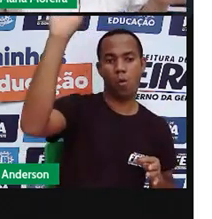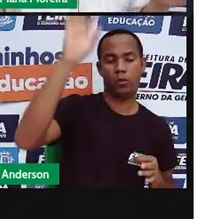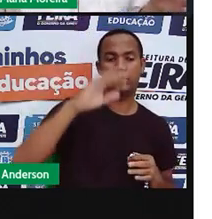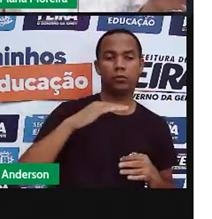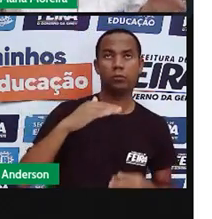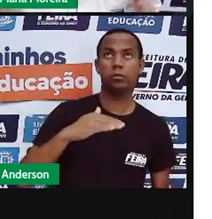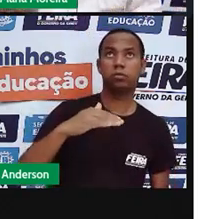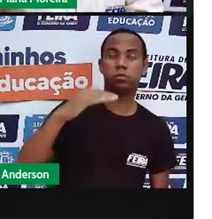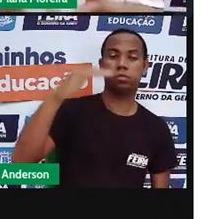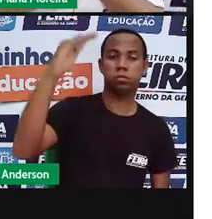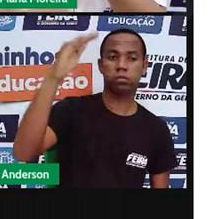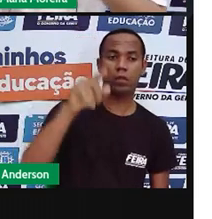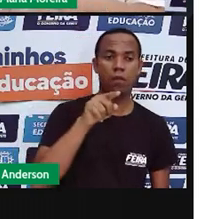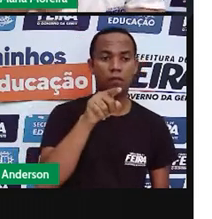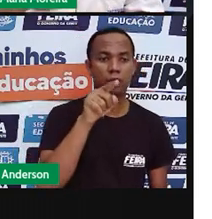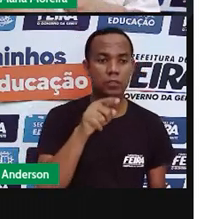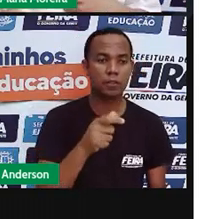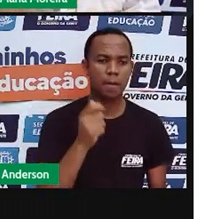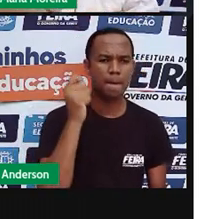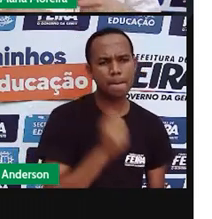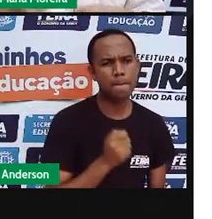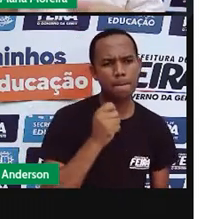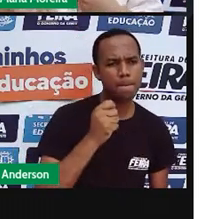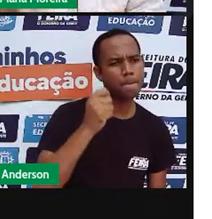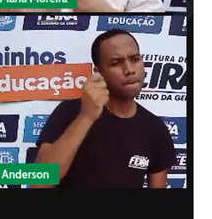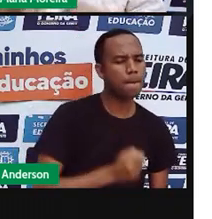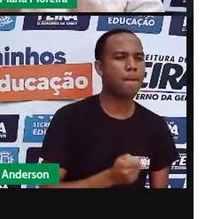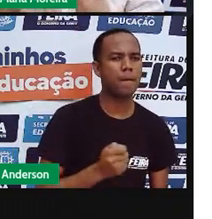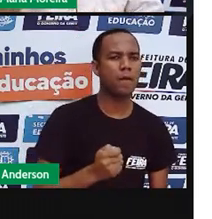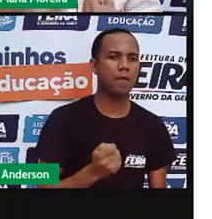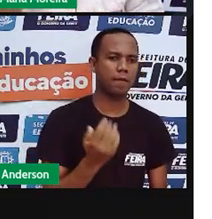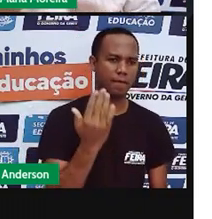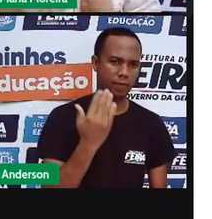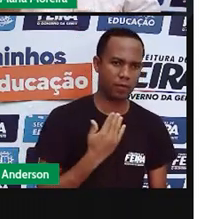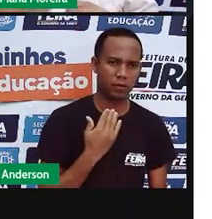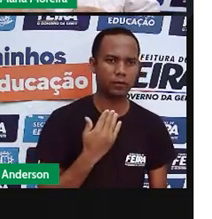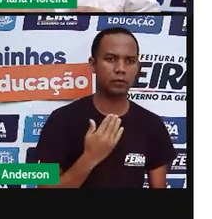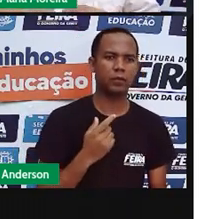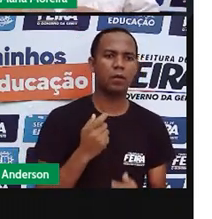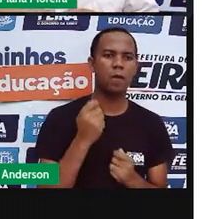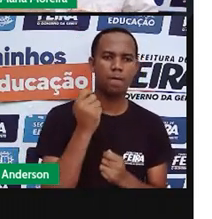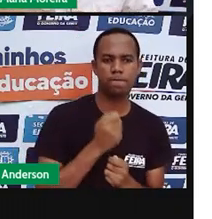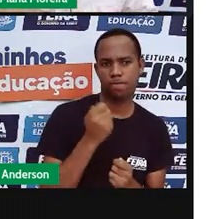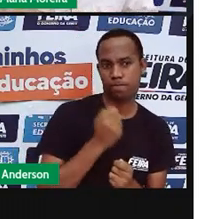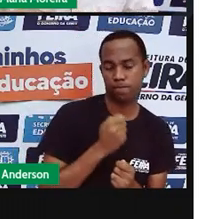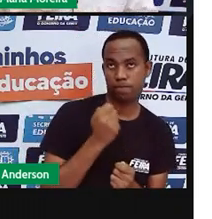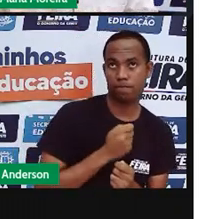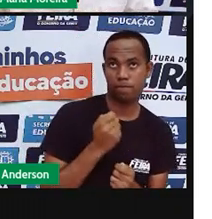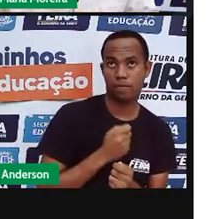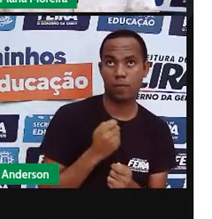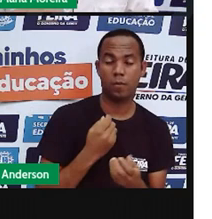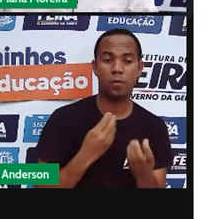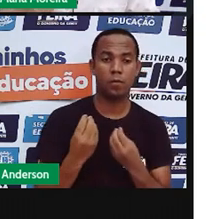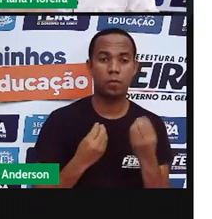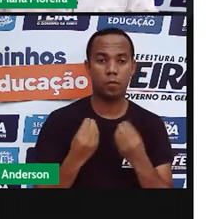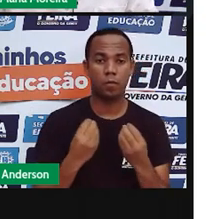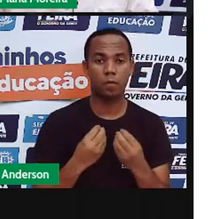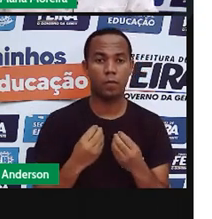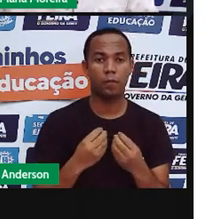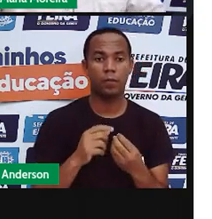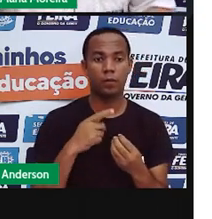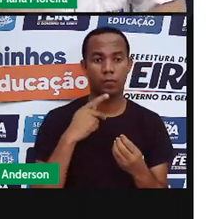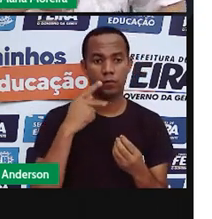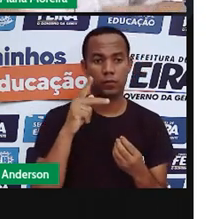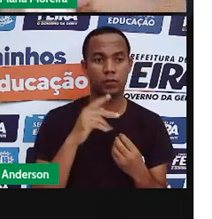ficando alta. Se você puxa, que é pra quando você vai trazer essa pipa pra